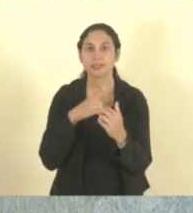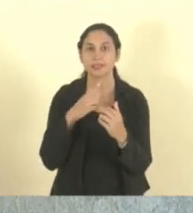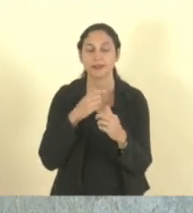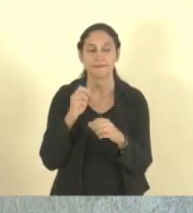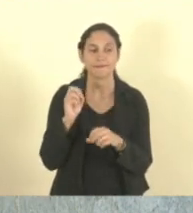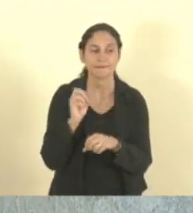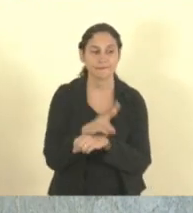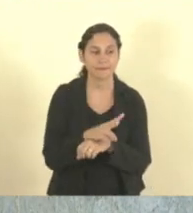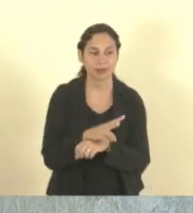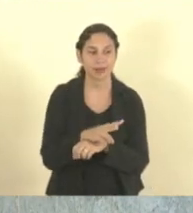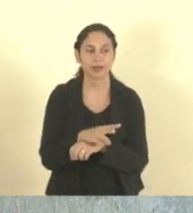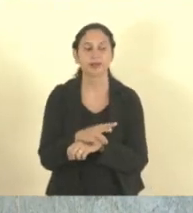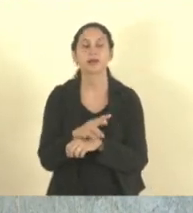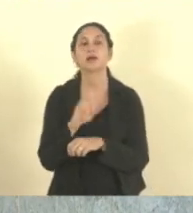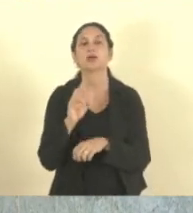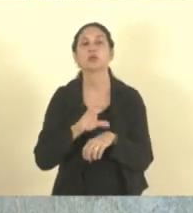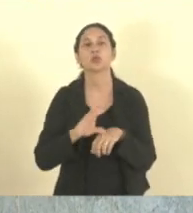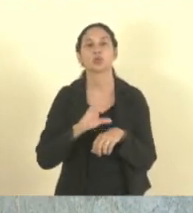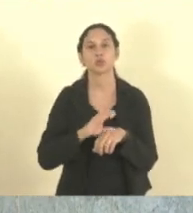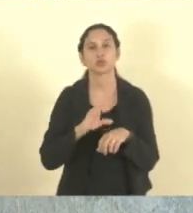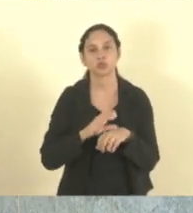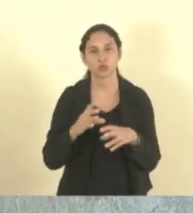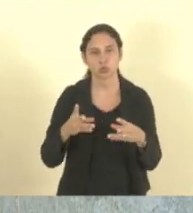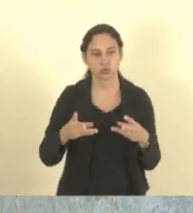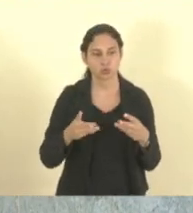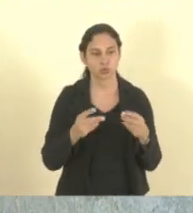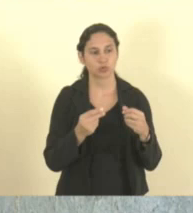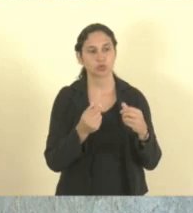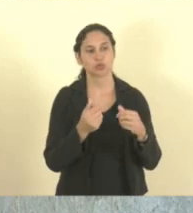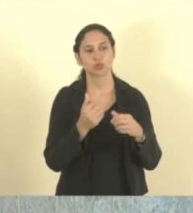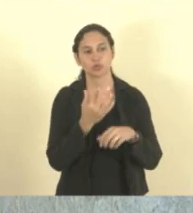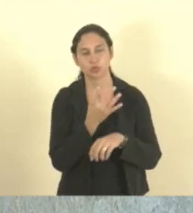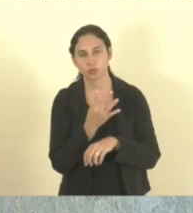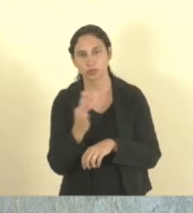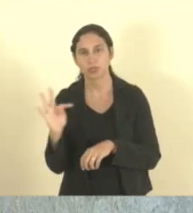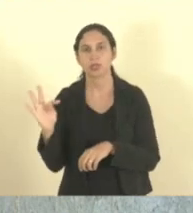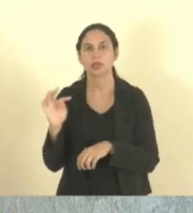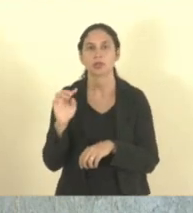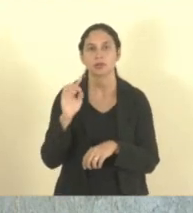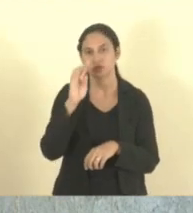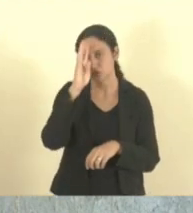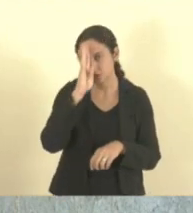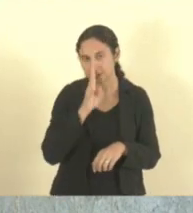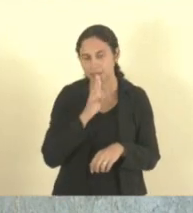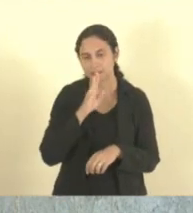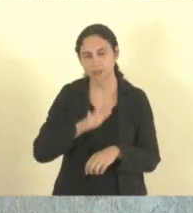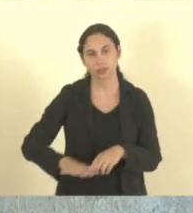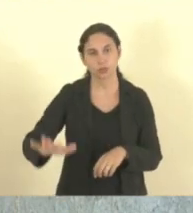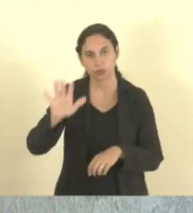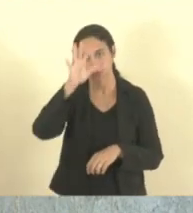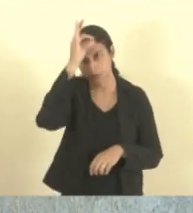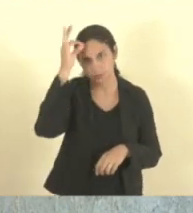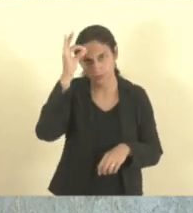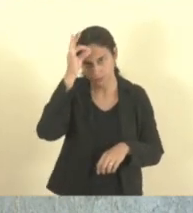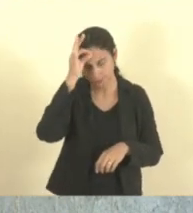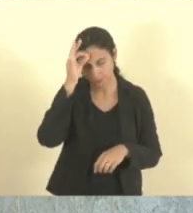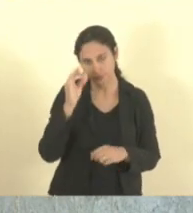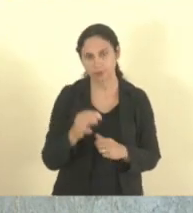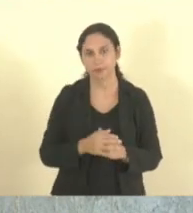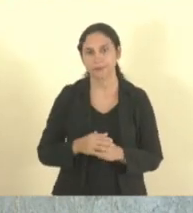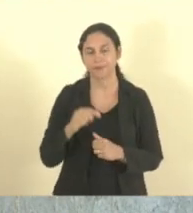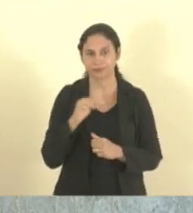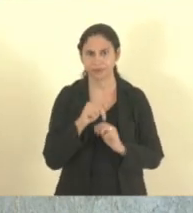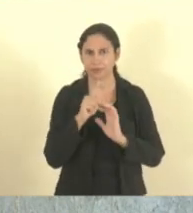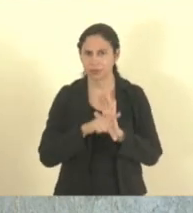de qualificação técnica e profissional gratuitos no âmbito do Espírito Santo. esse